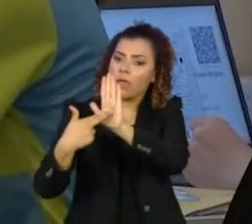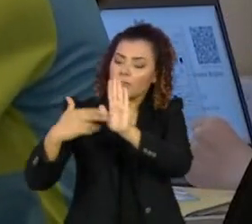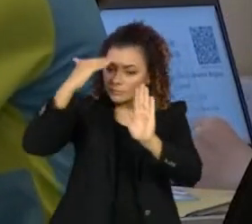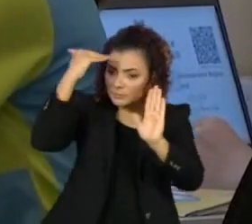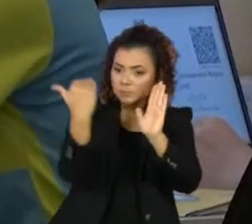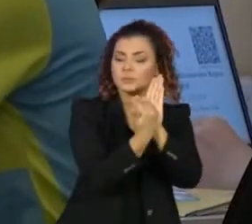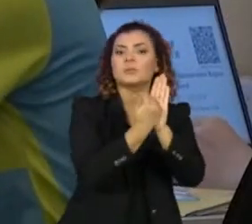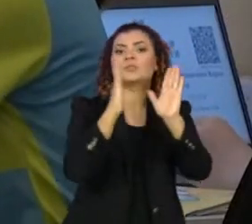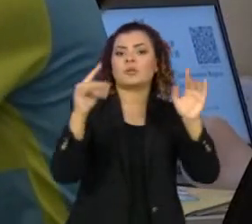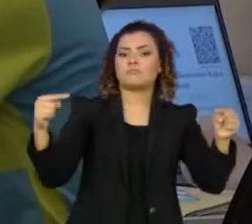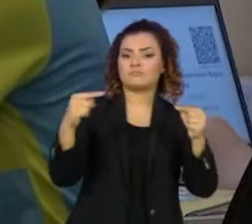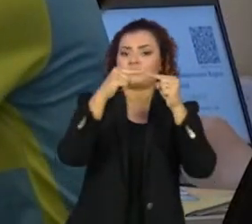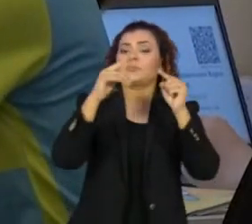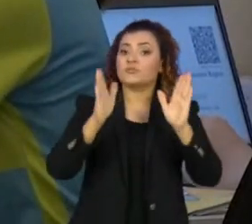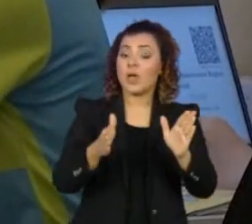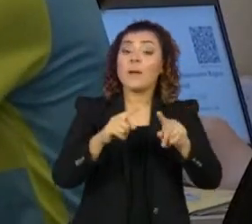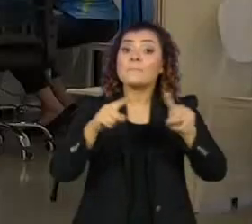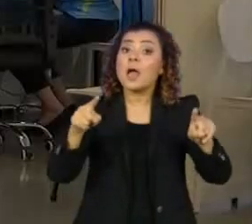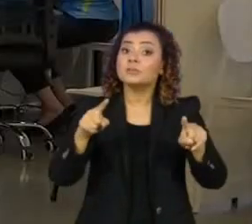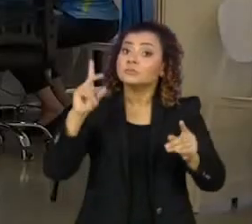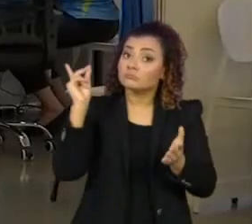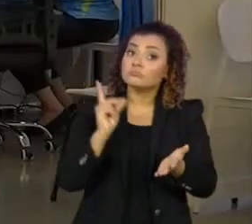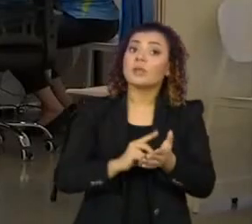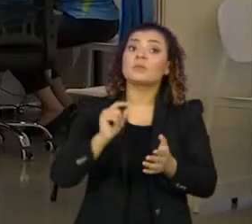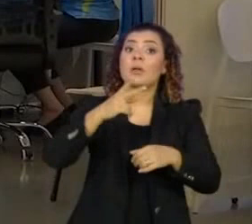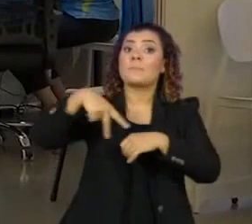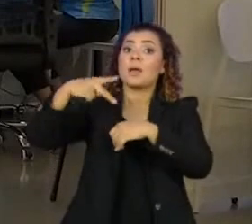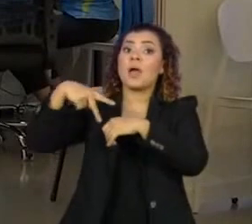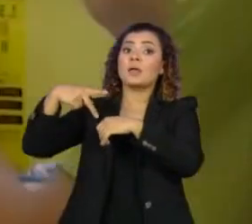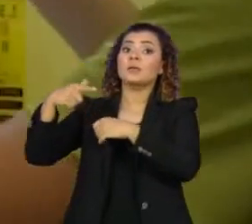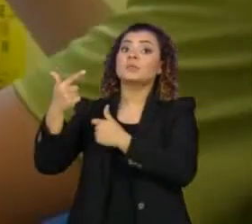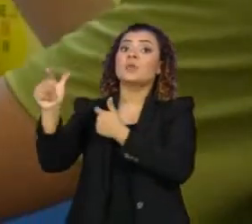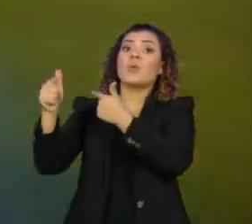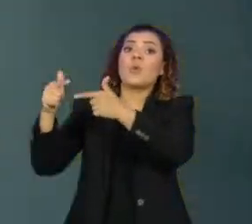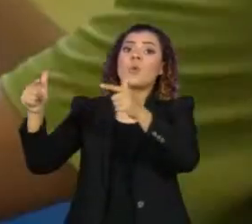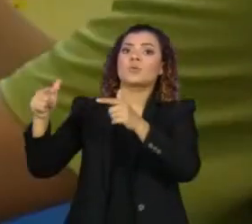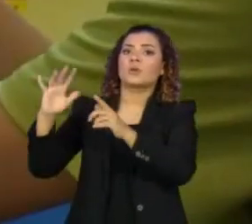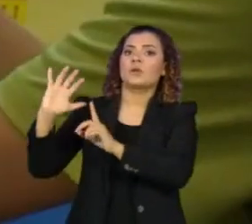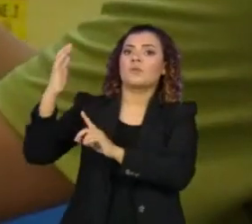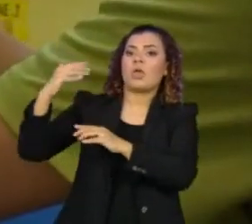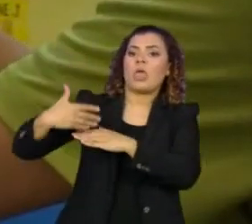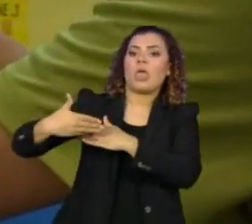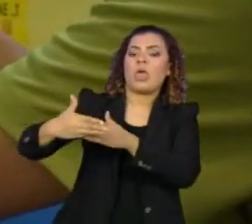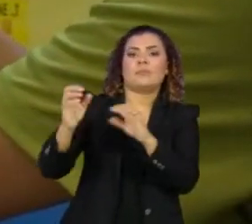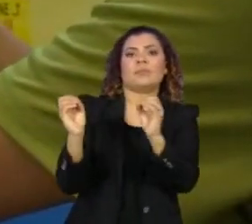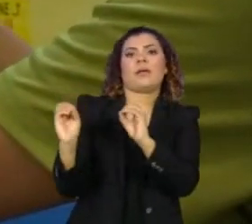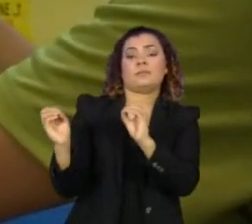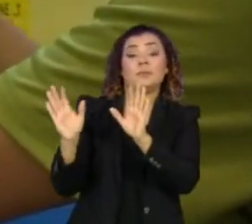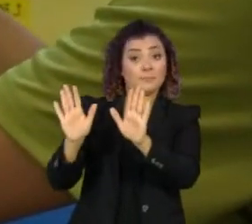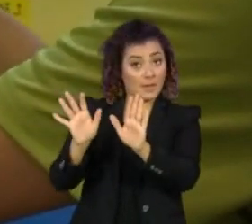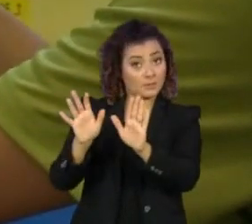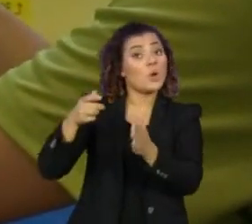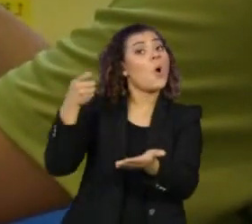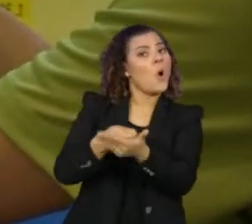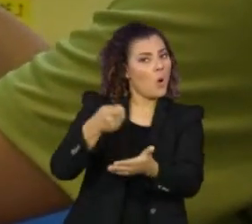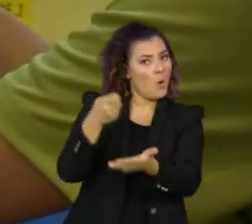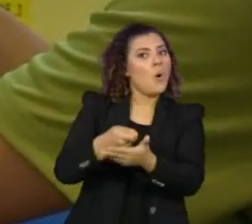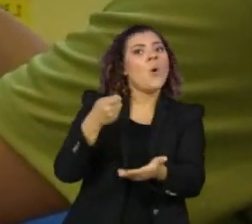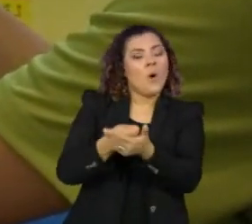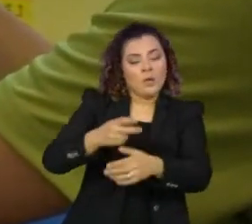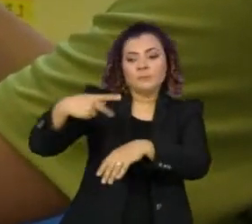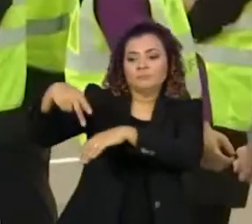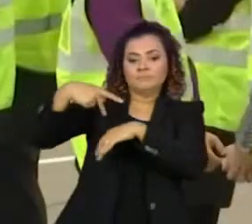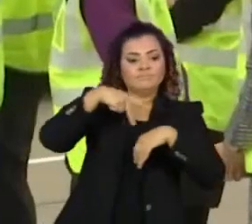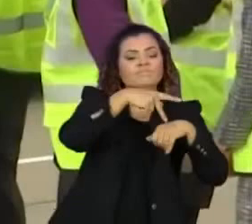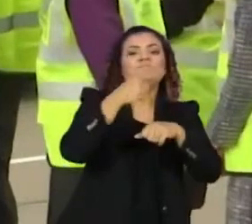existem, mas podem ser desconsideradas por países com poucas consequências. Apesar da obrigação das nações